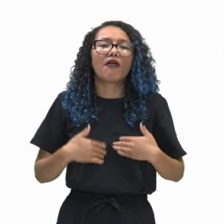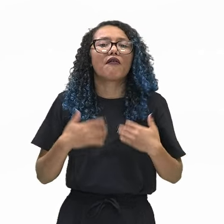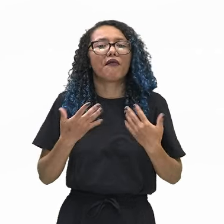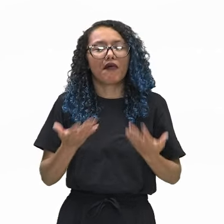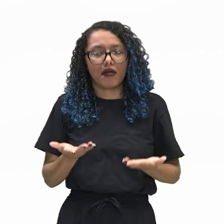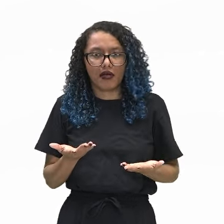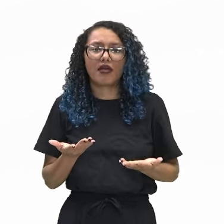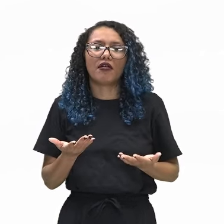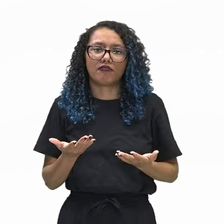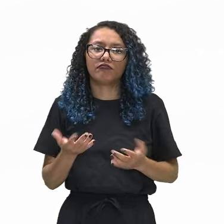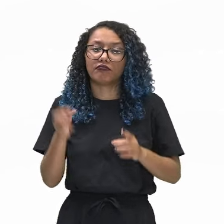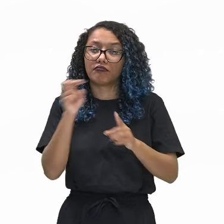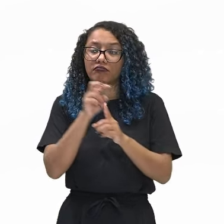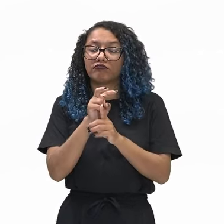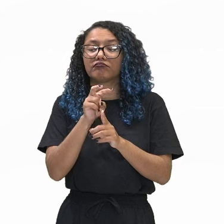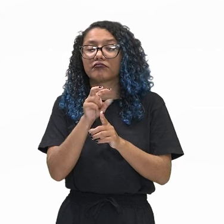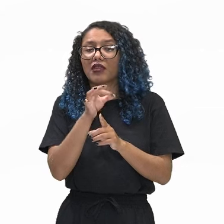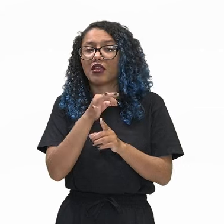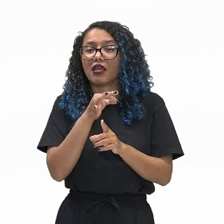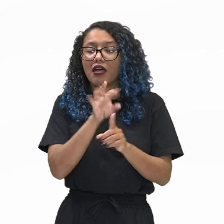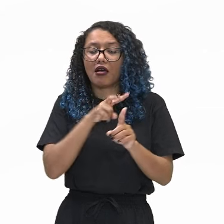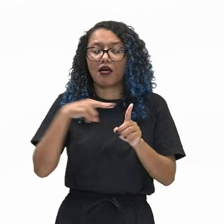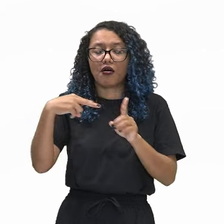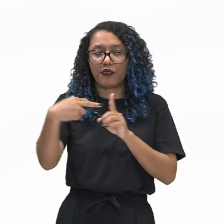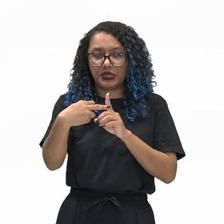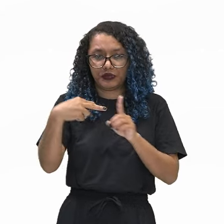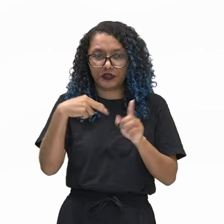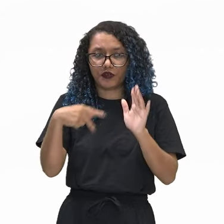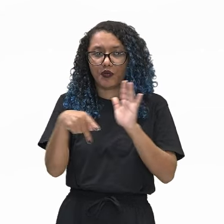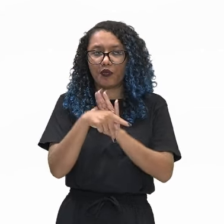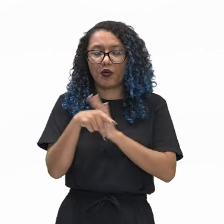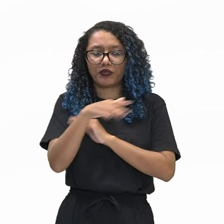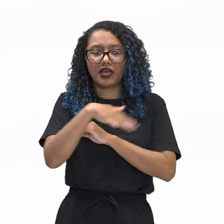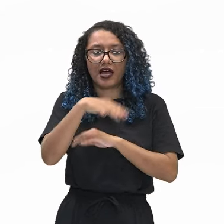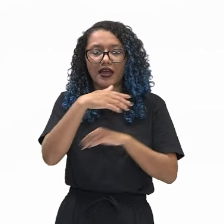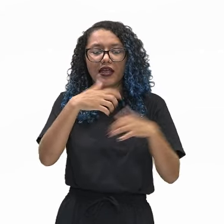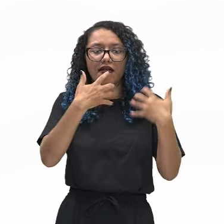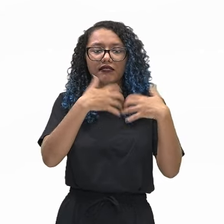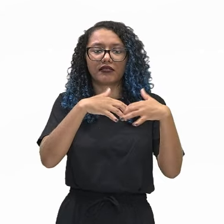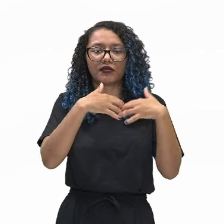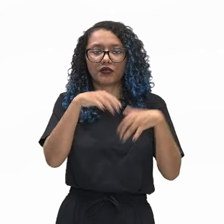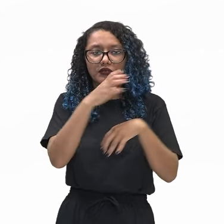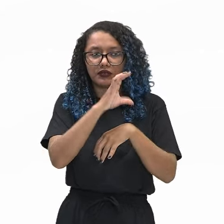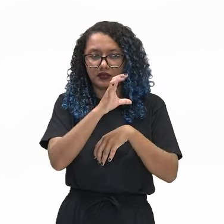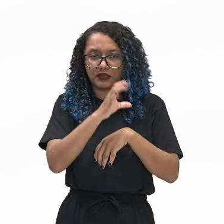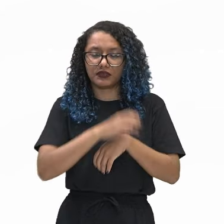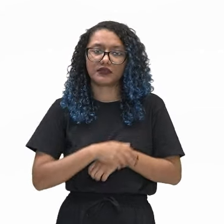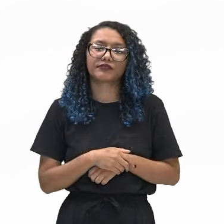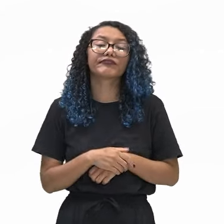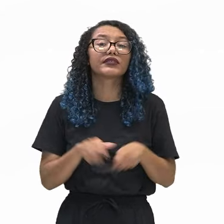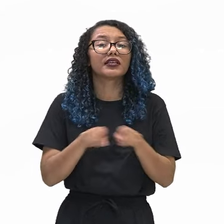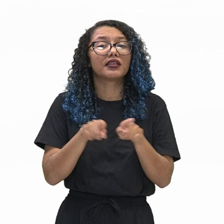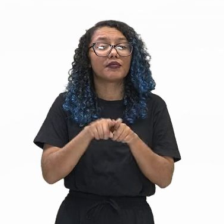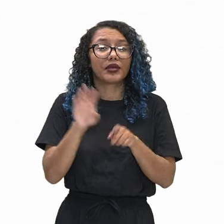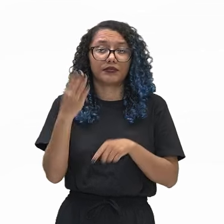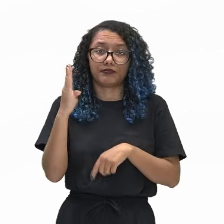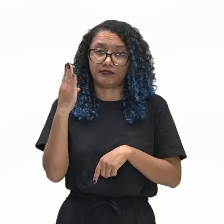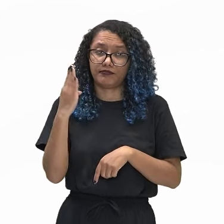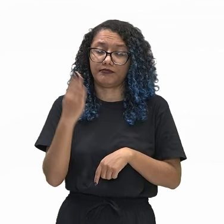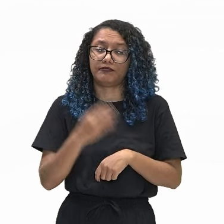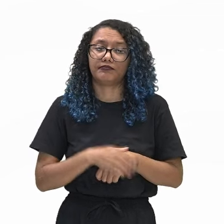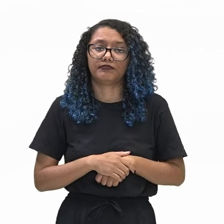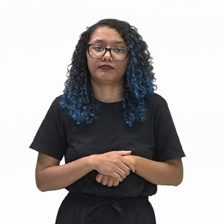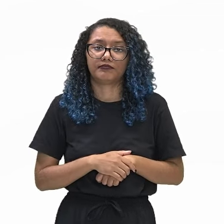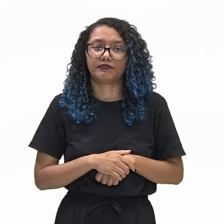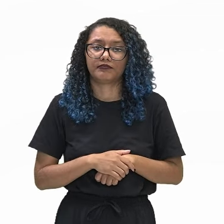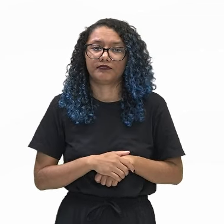jovem para as neurociências e também para a biologia. Então,